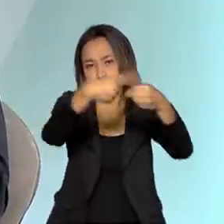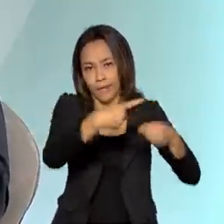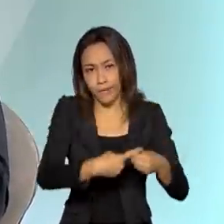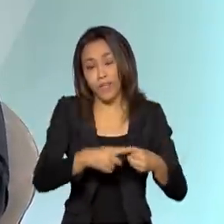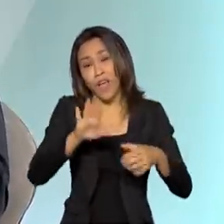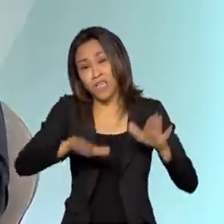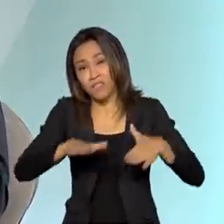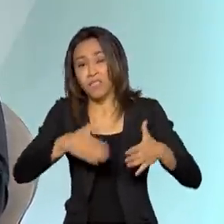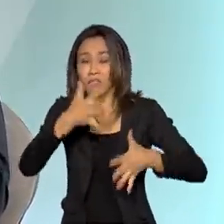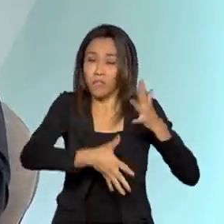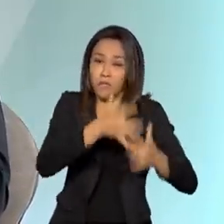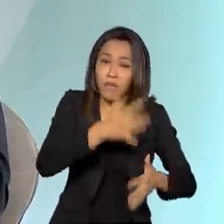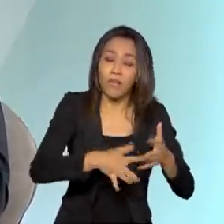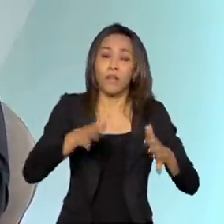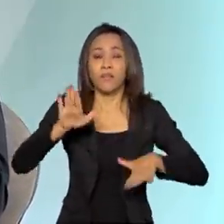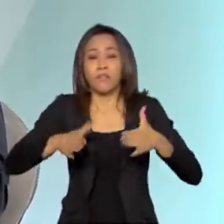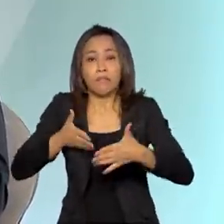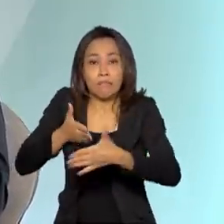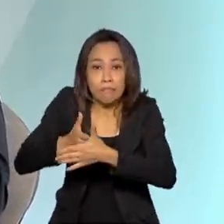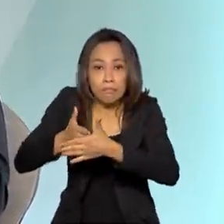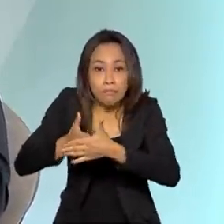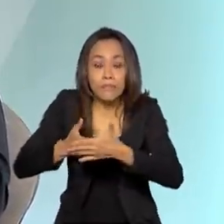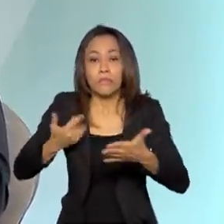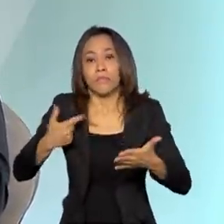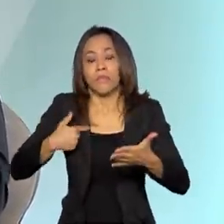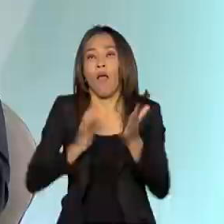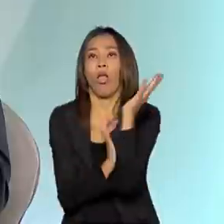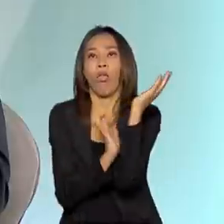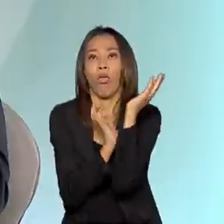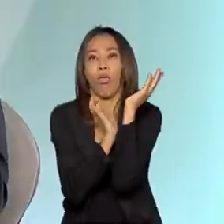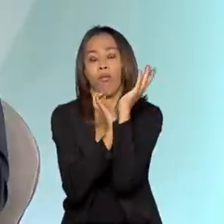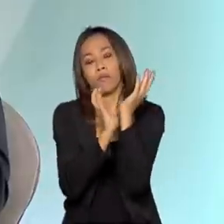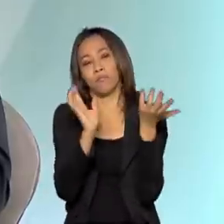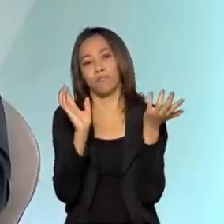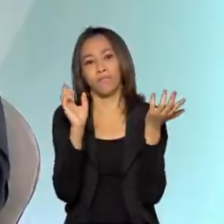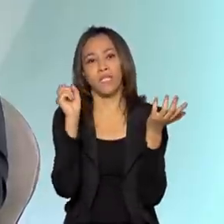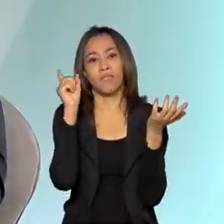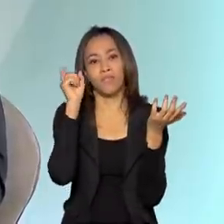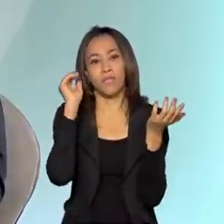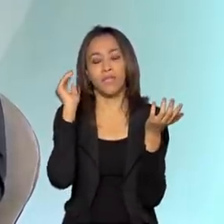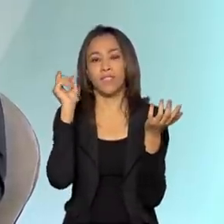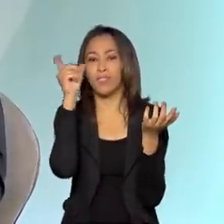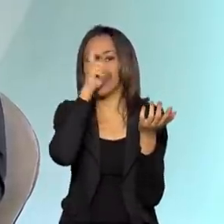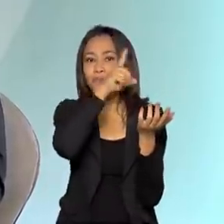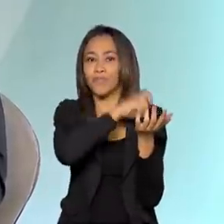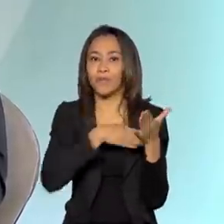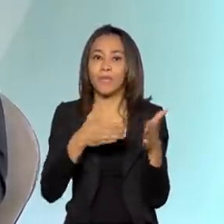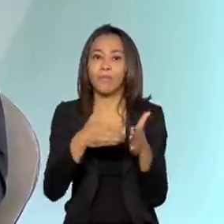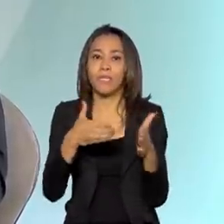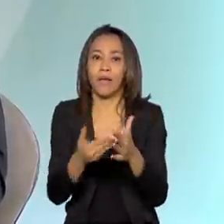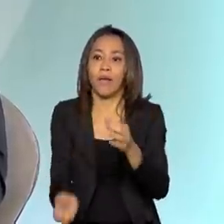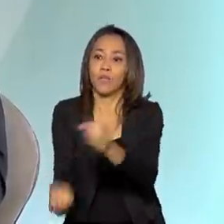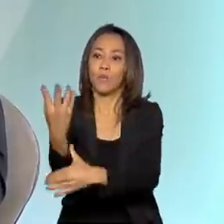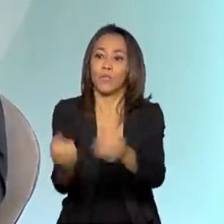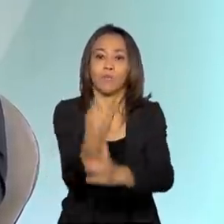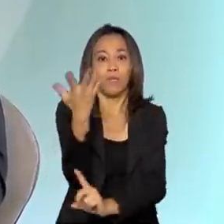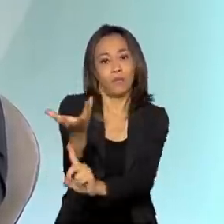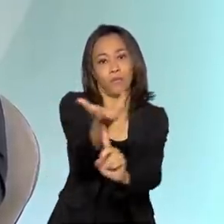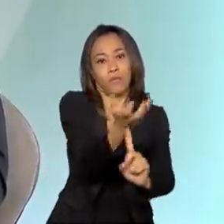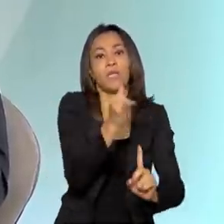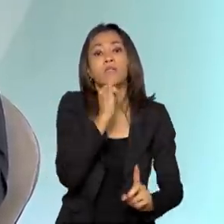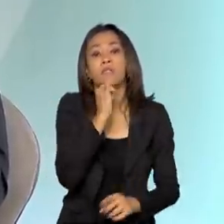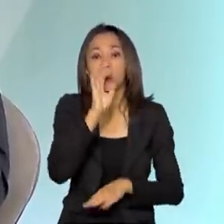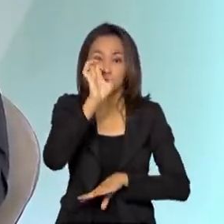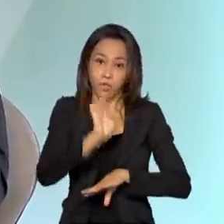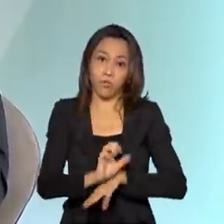muito restritivas ou existem procedimentos burocráticos que acabam que limitam a instalação de antenas. No caso de São Paulo, por exemplo, município